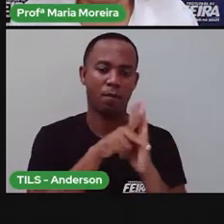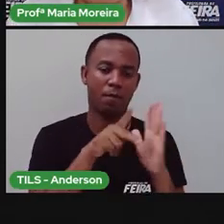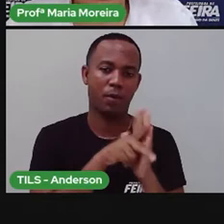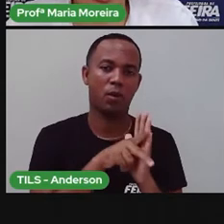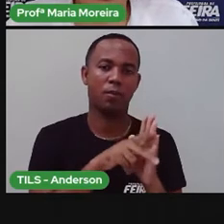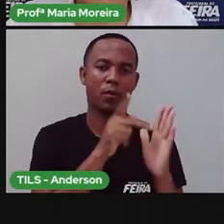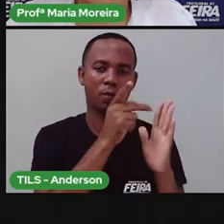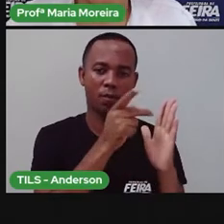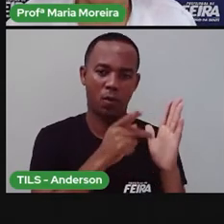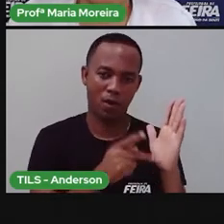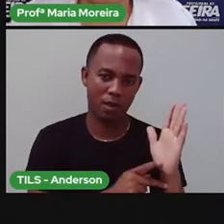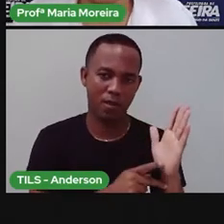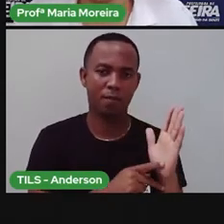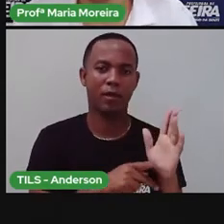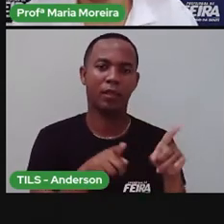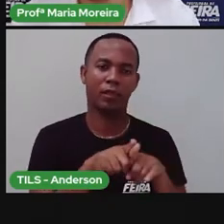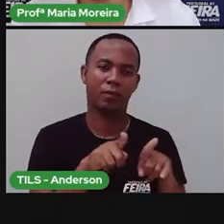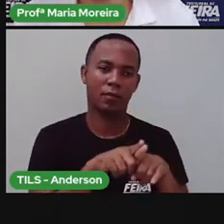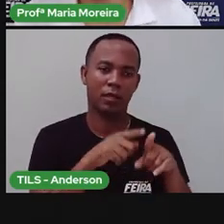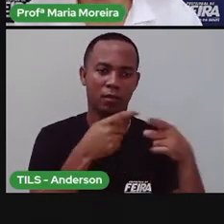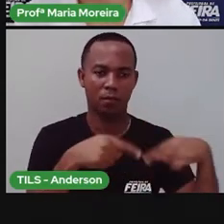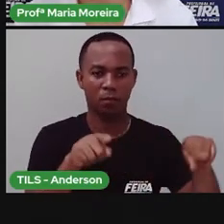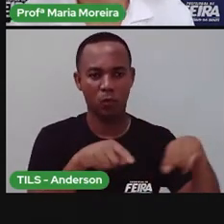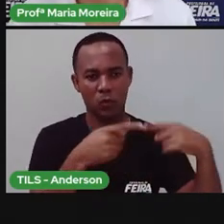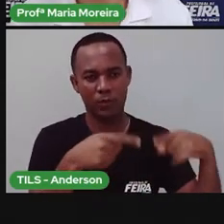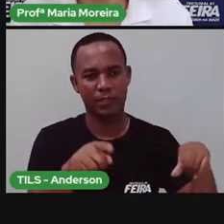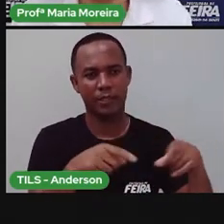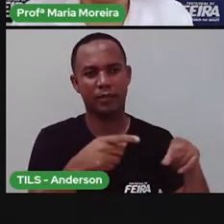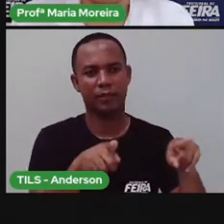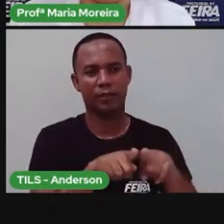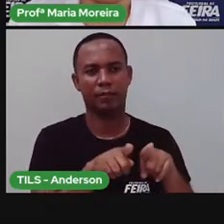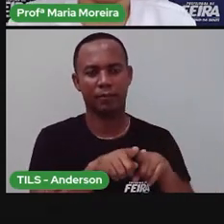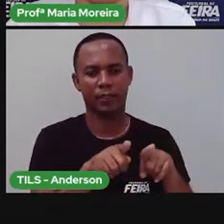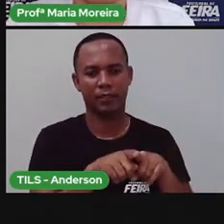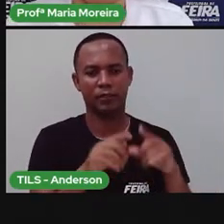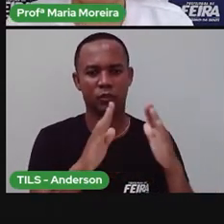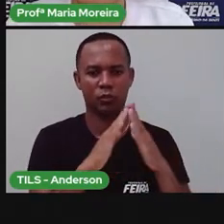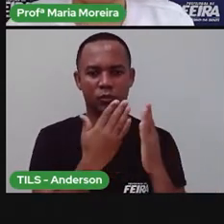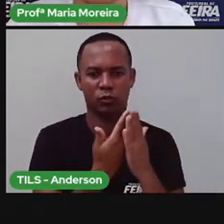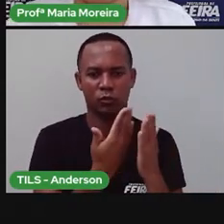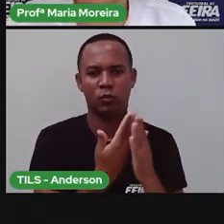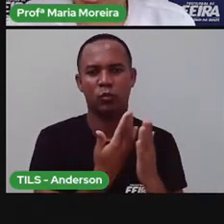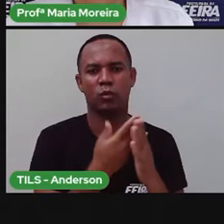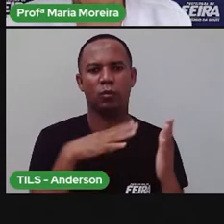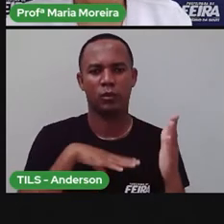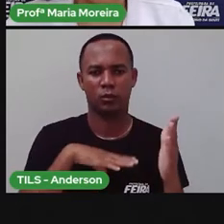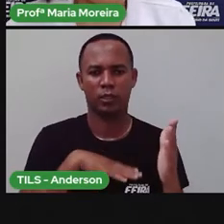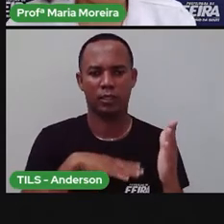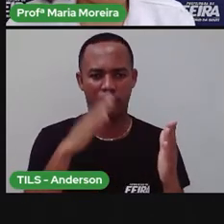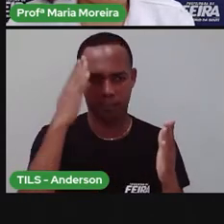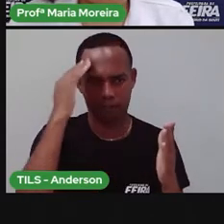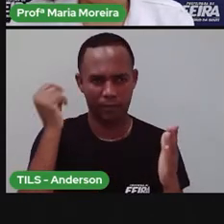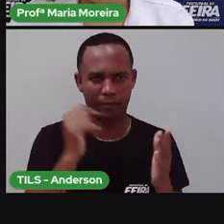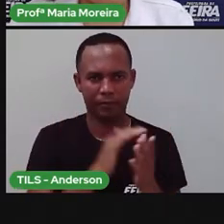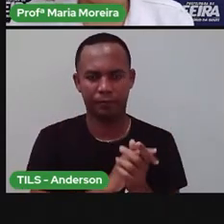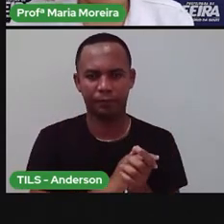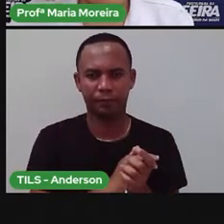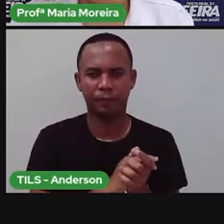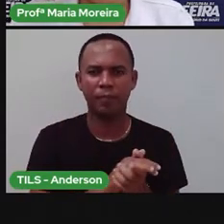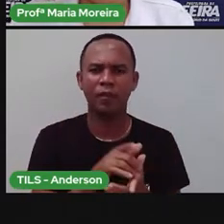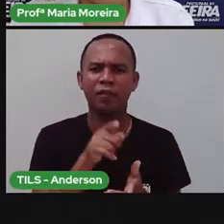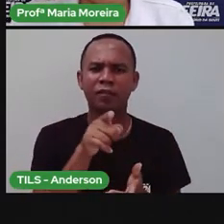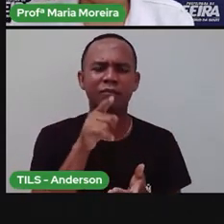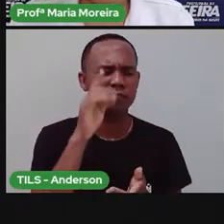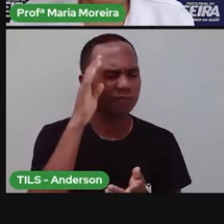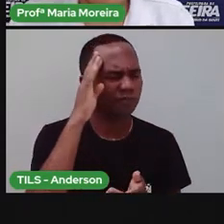poemas de Vinícius, essas músicas, nas próximas aulas aí de linguagem. Vocês conseguem imaginar essa